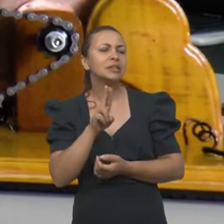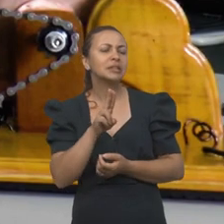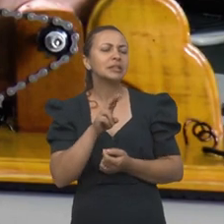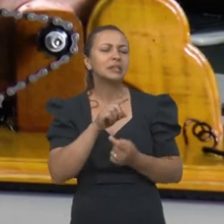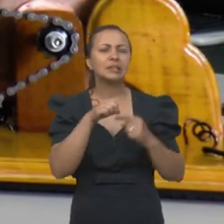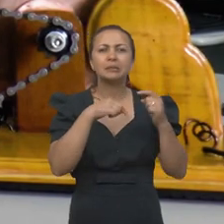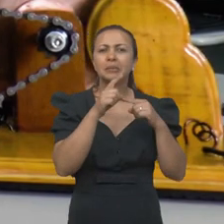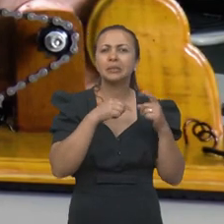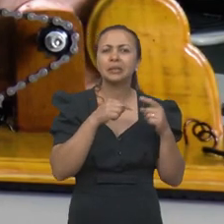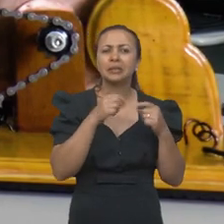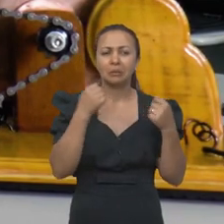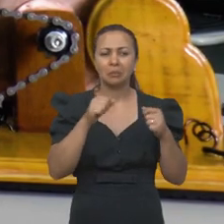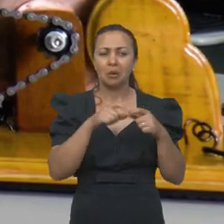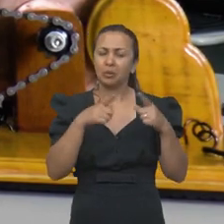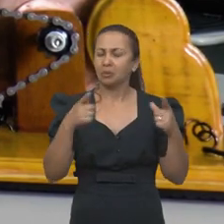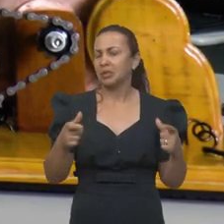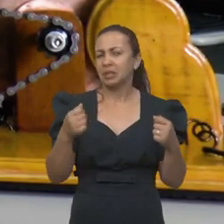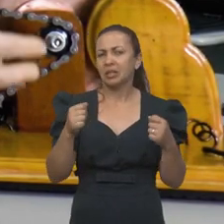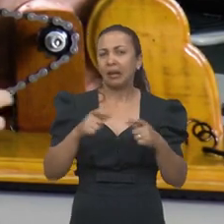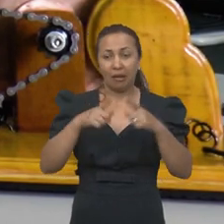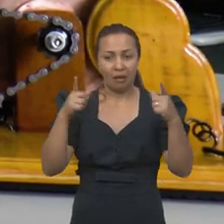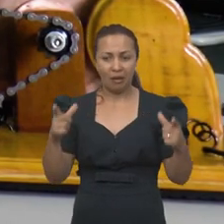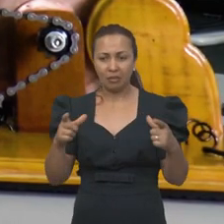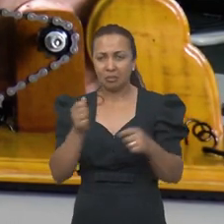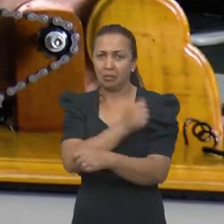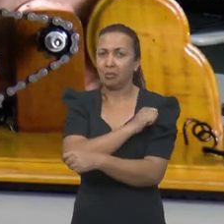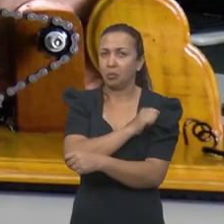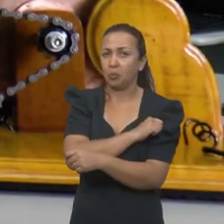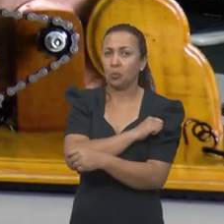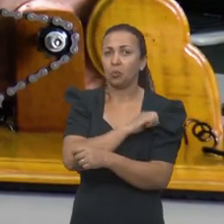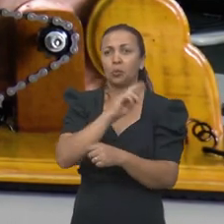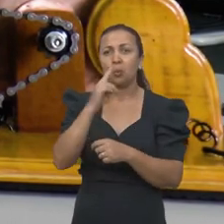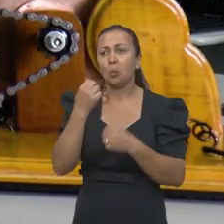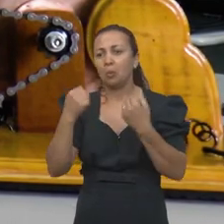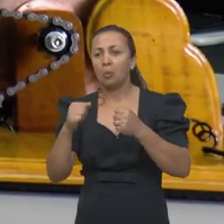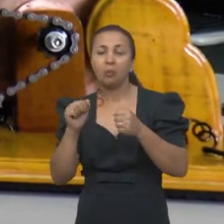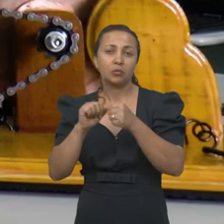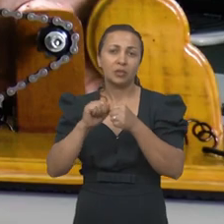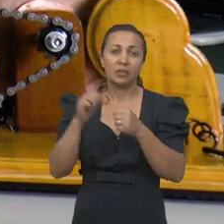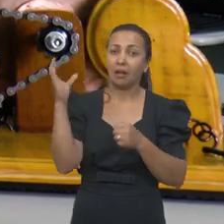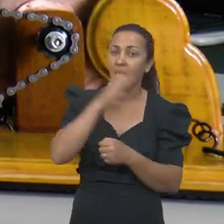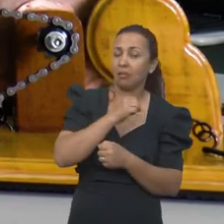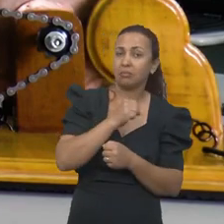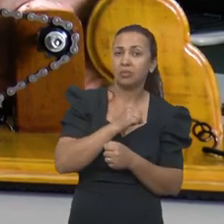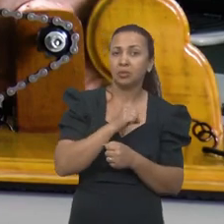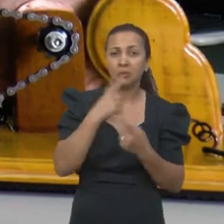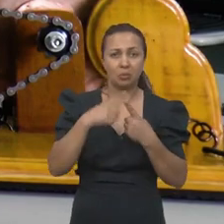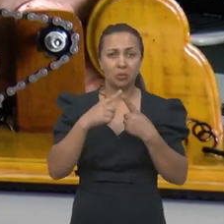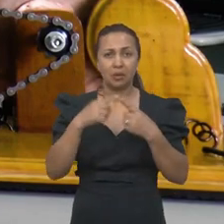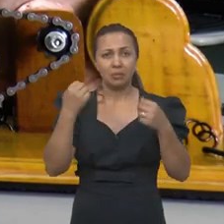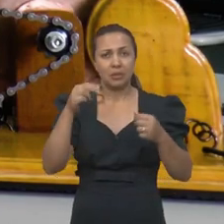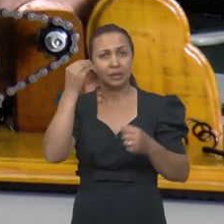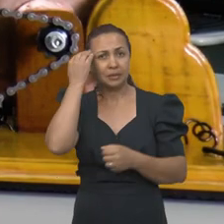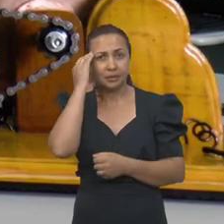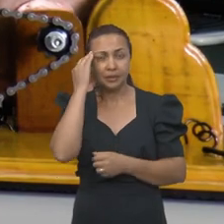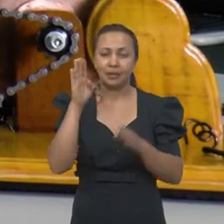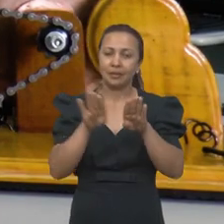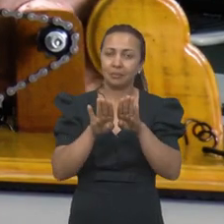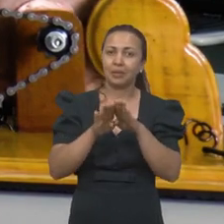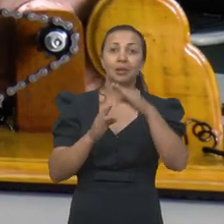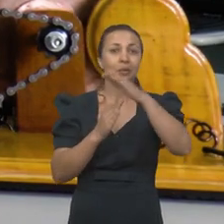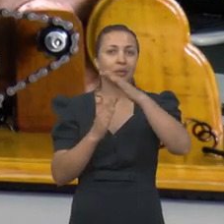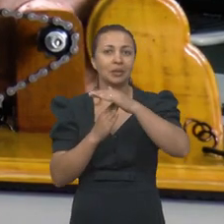usando aqui, se ele pode fazer isso em grande escala para um aluno, se ele pode fazer aquilo de uma forma mais rápida, porque você tem que levar em